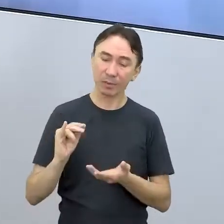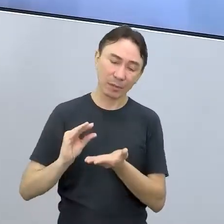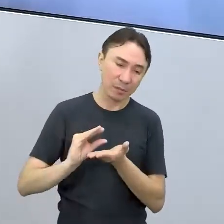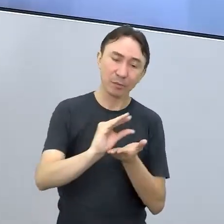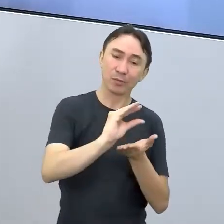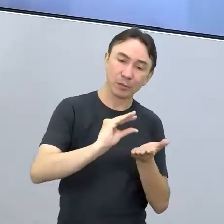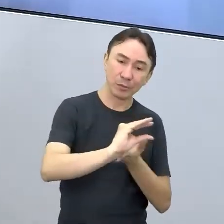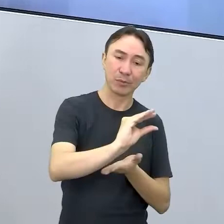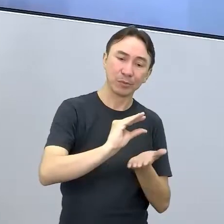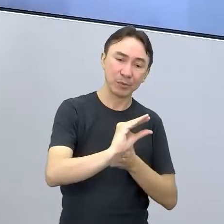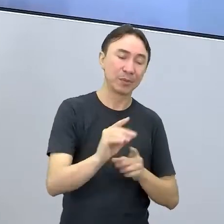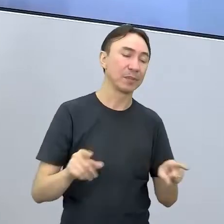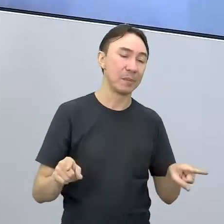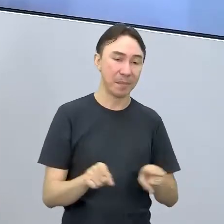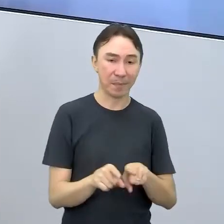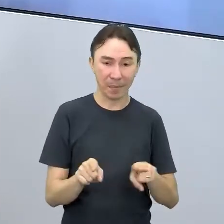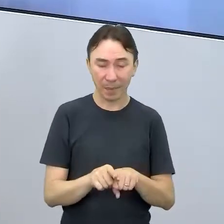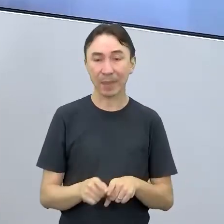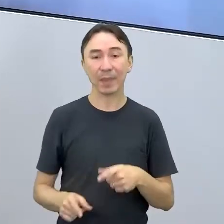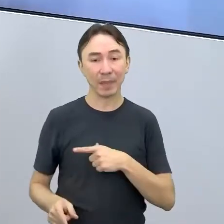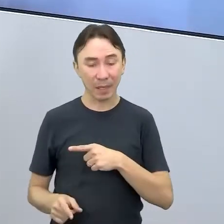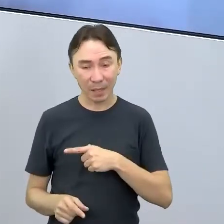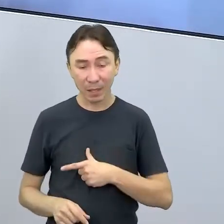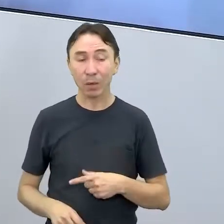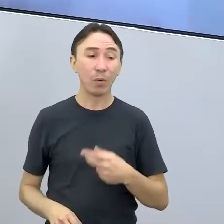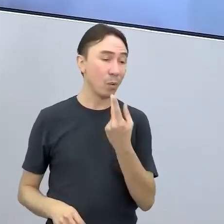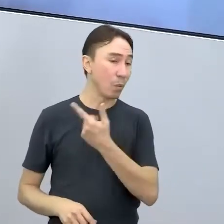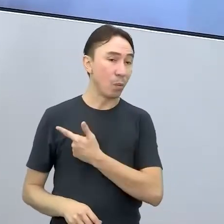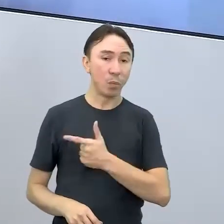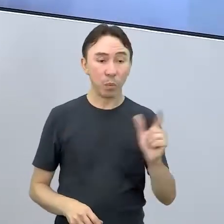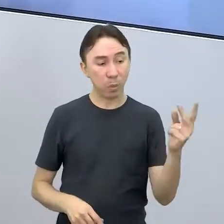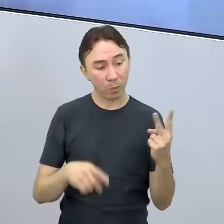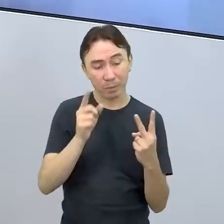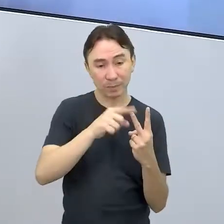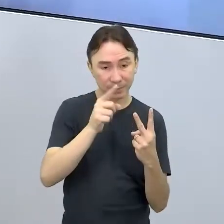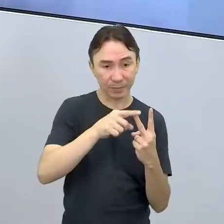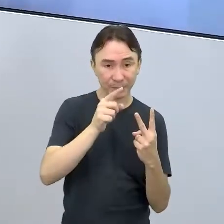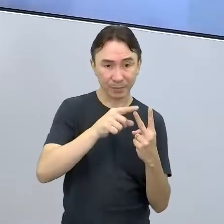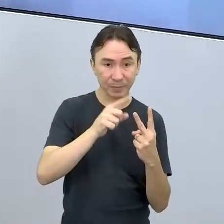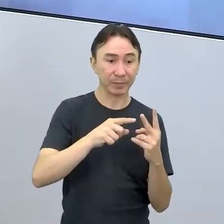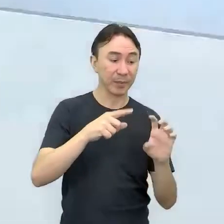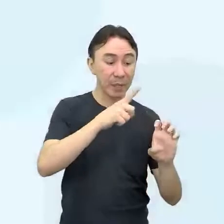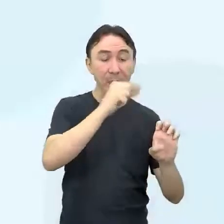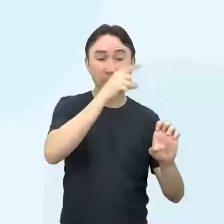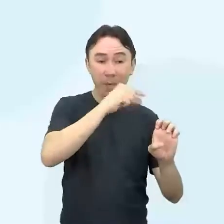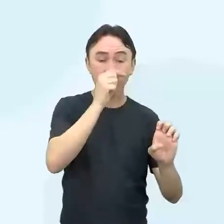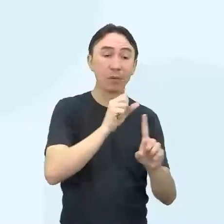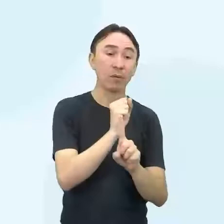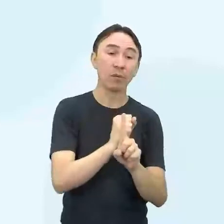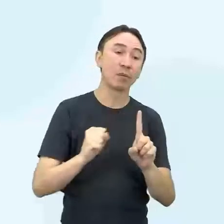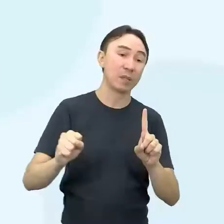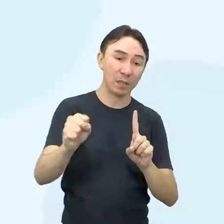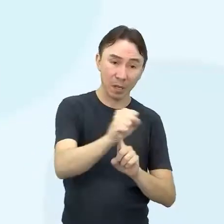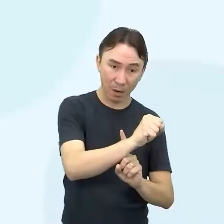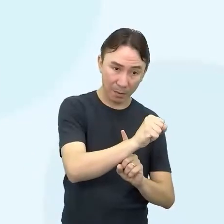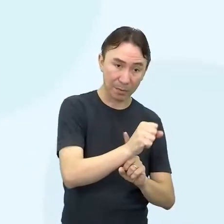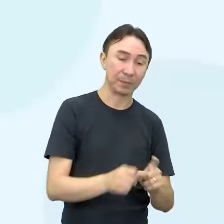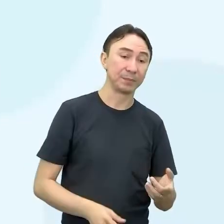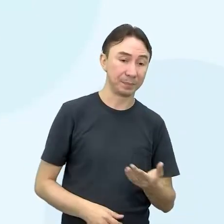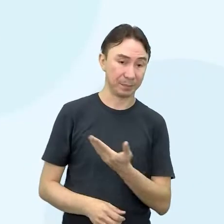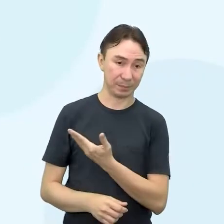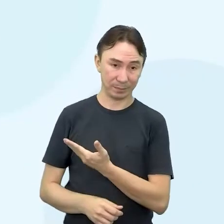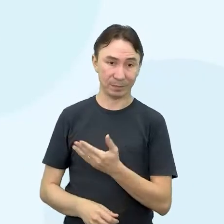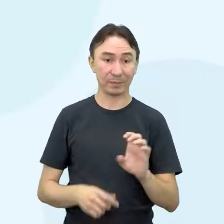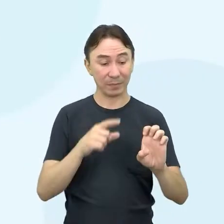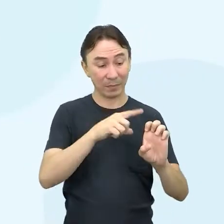nós temos um segundo tipo de empreendimento, lá, o empreendimento social. Na tela para vocês, ó. A proposta de valor